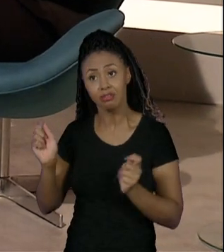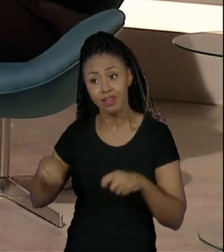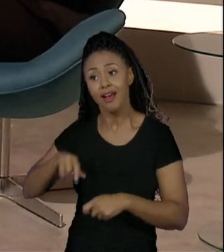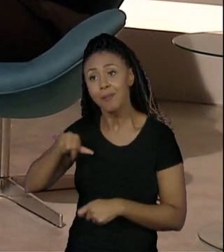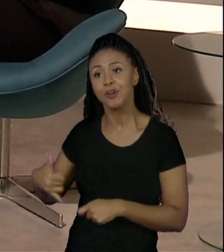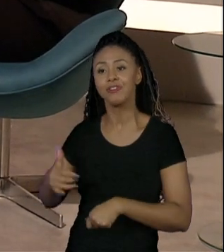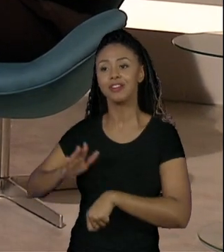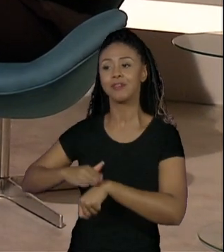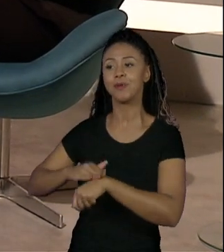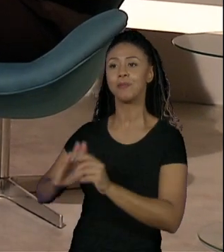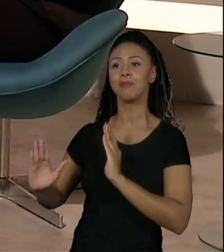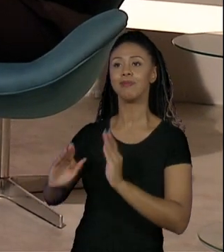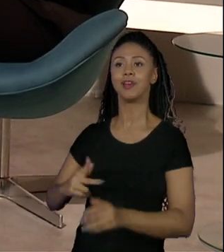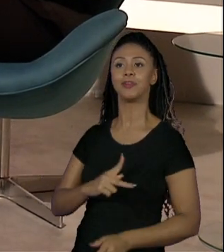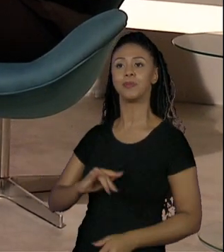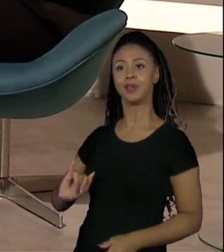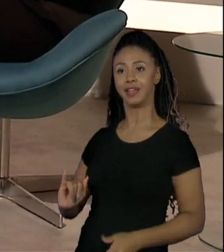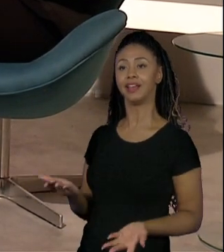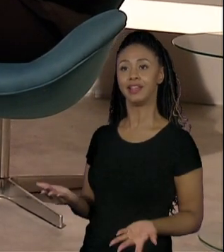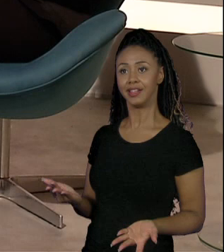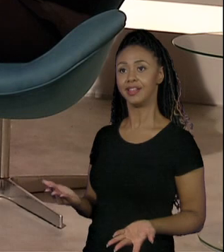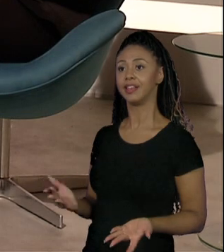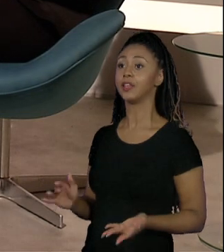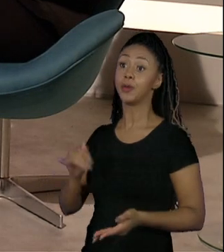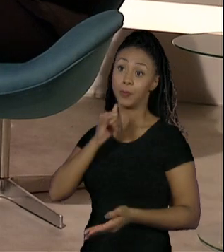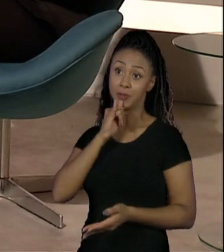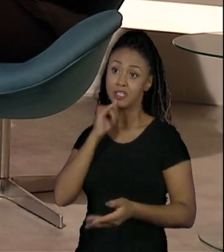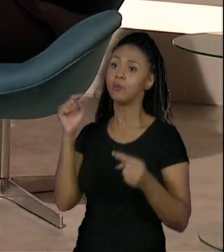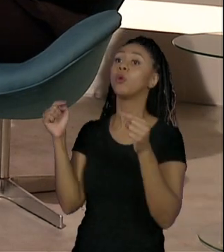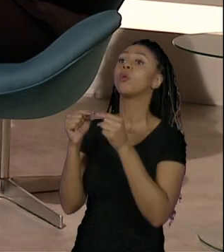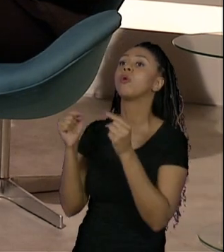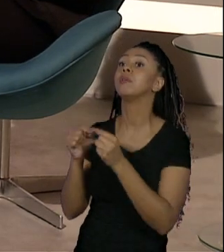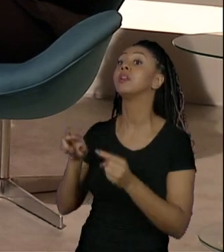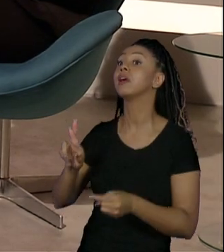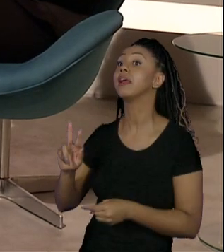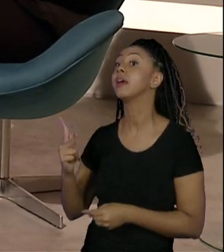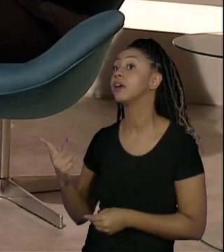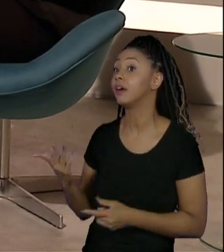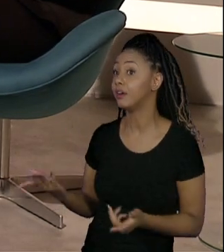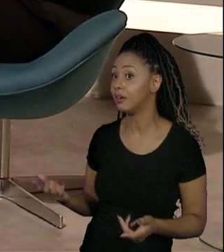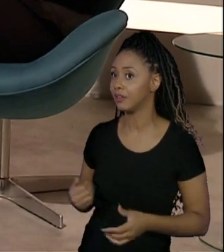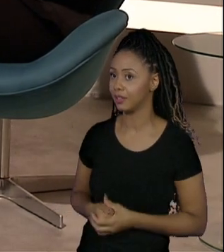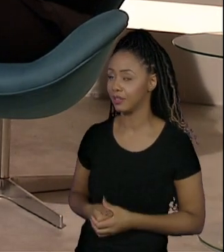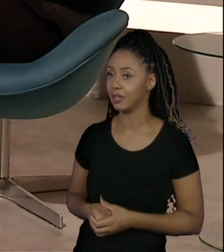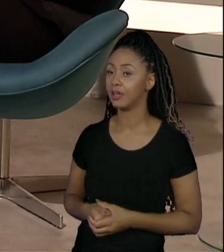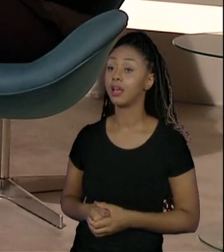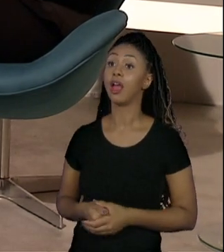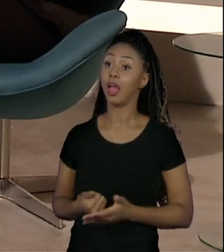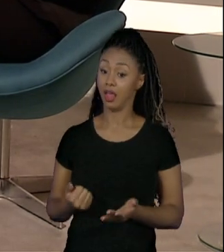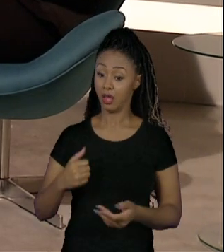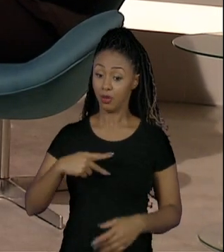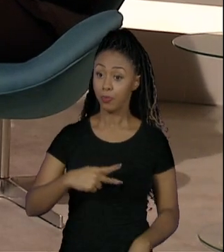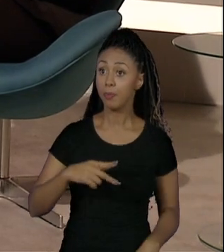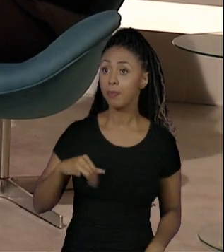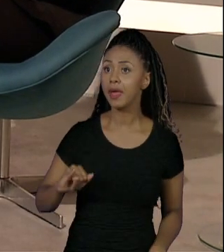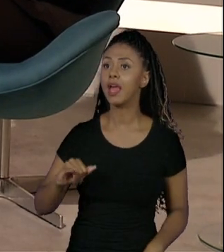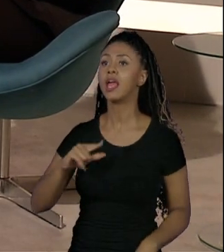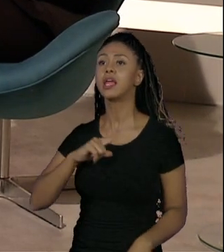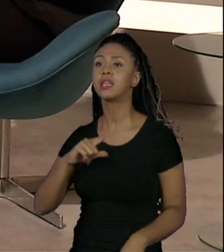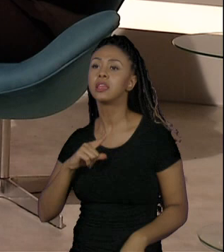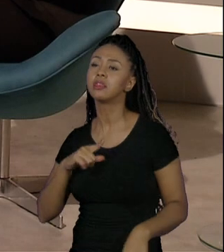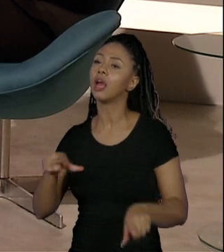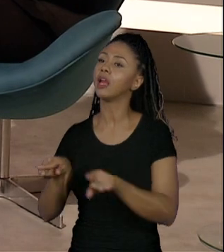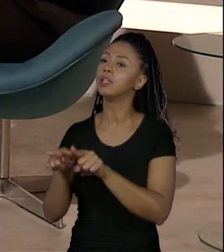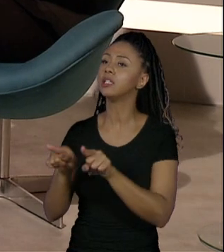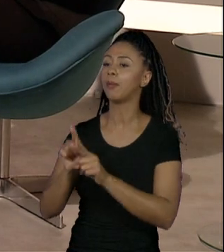momento, mais focado para a área de gestão de pessoas, né? Já no segundo projeto integrador, eles vão ter adquirido outras habilidades,